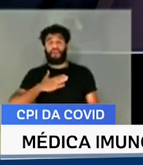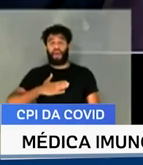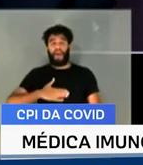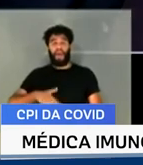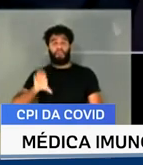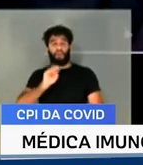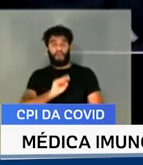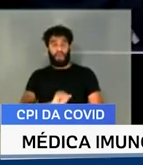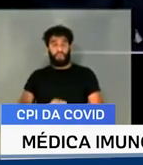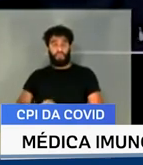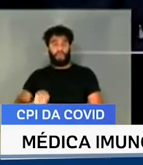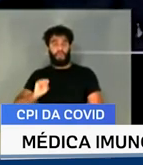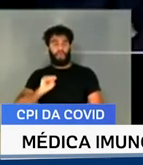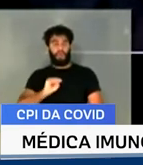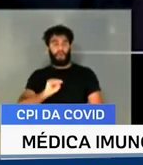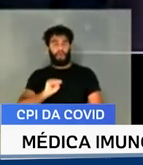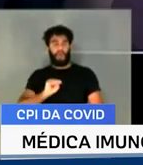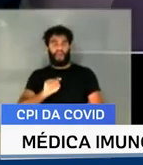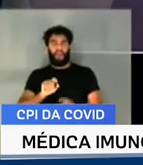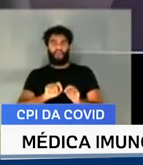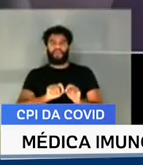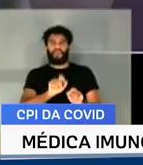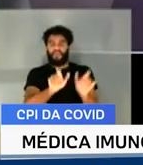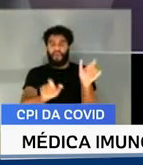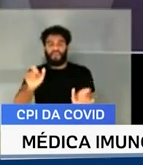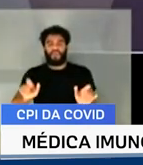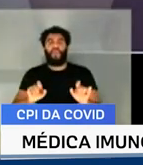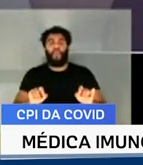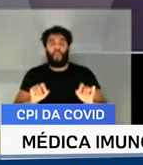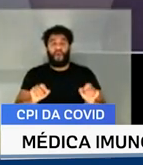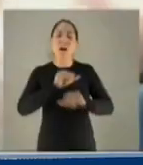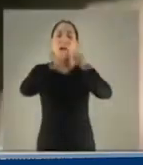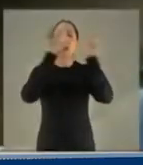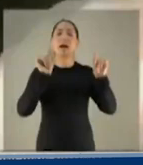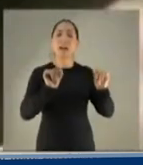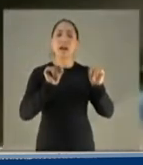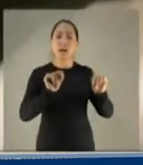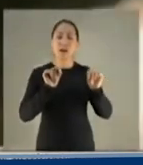a sua forma de falar, convence as pessoas como se a senhora estivesse falando a verdade.